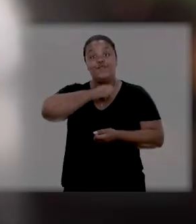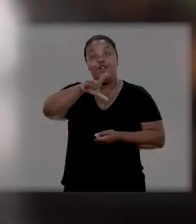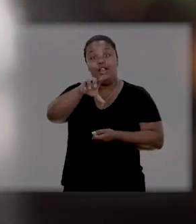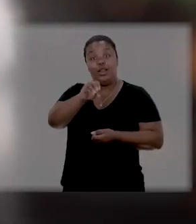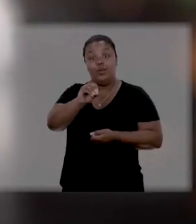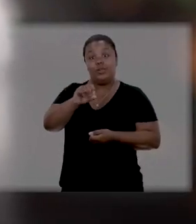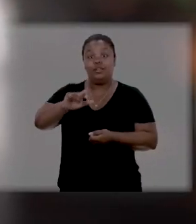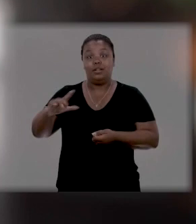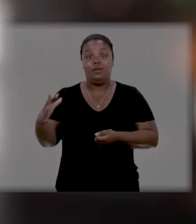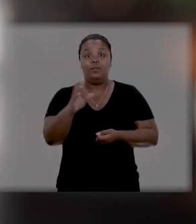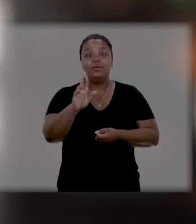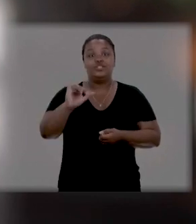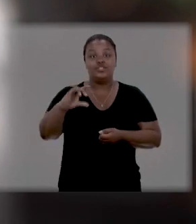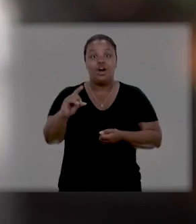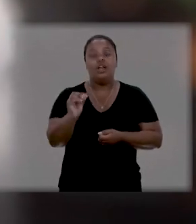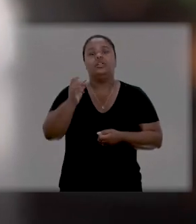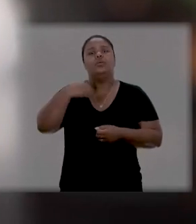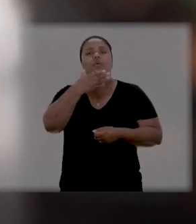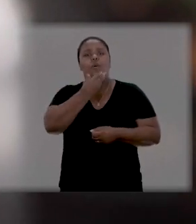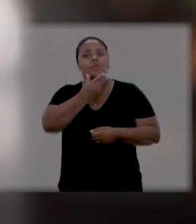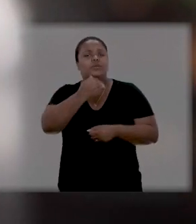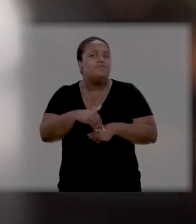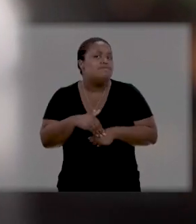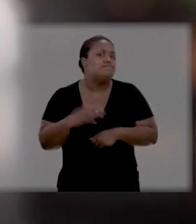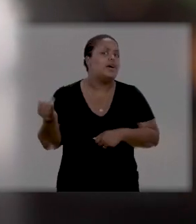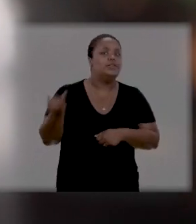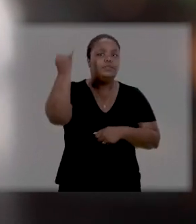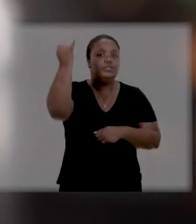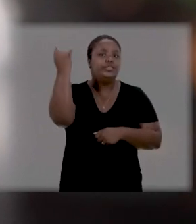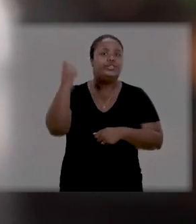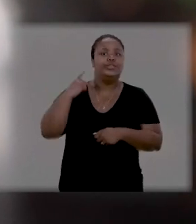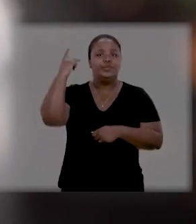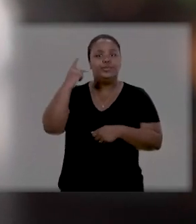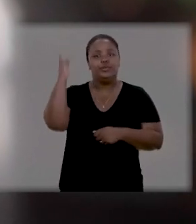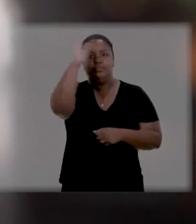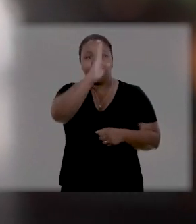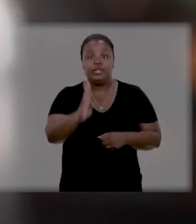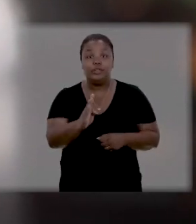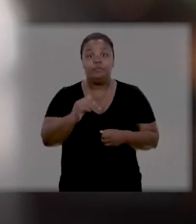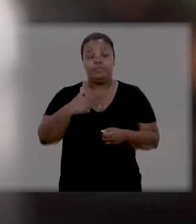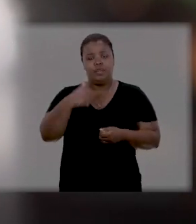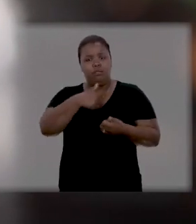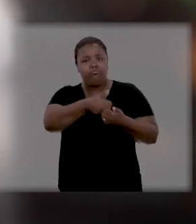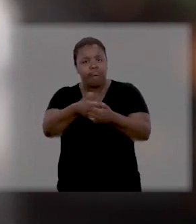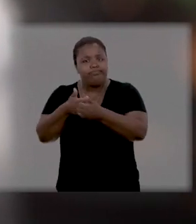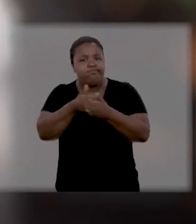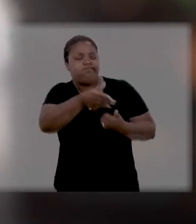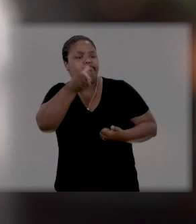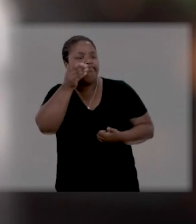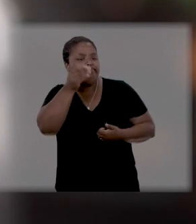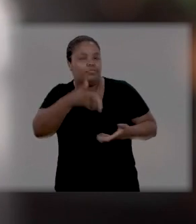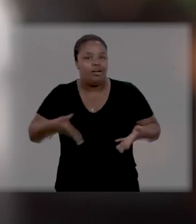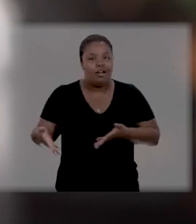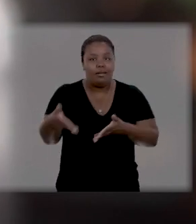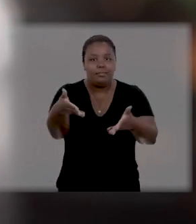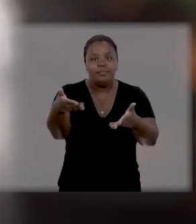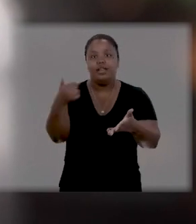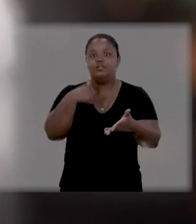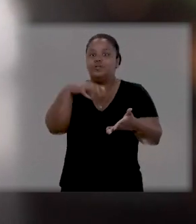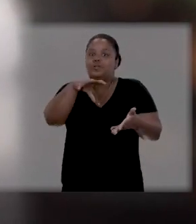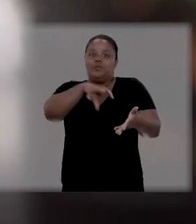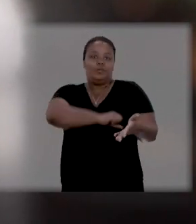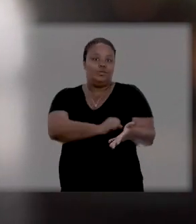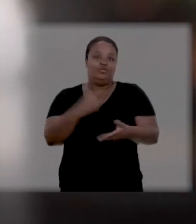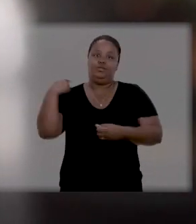Meu avô Leonel Brizola foi um dos homens mais importantes da política nacional. Foi acompanhando ele em suas caminhadas